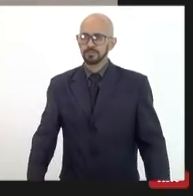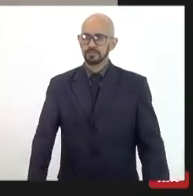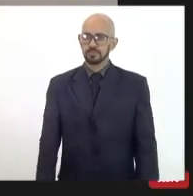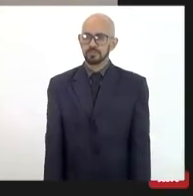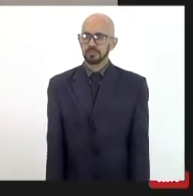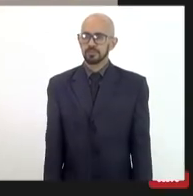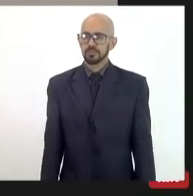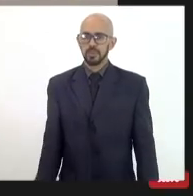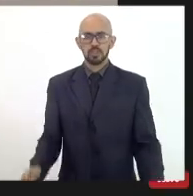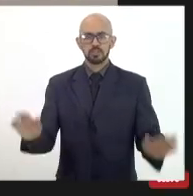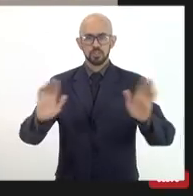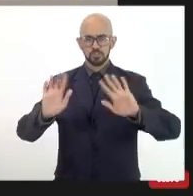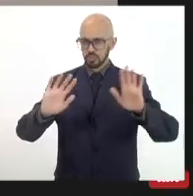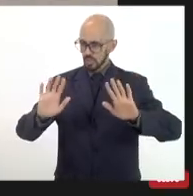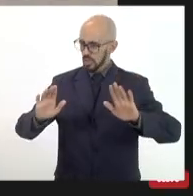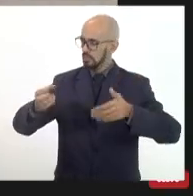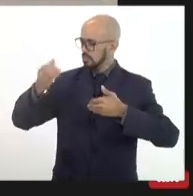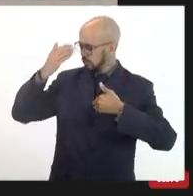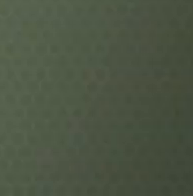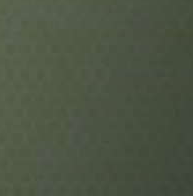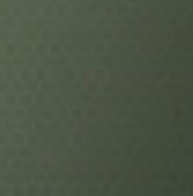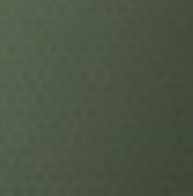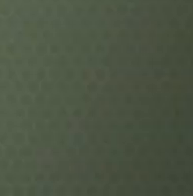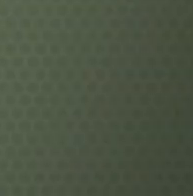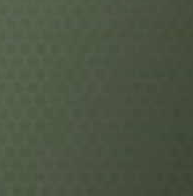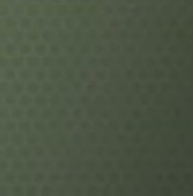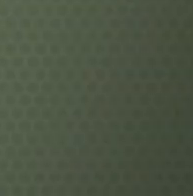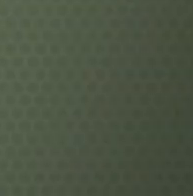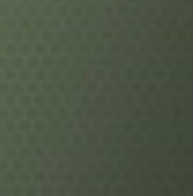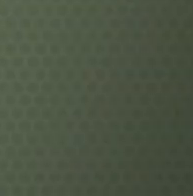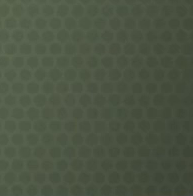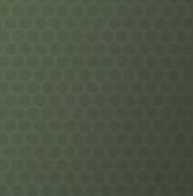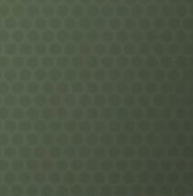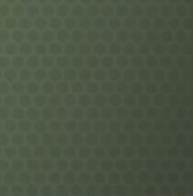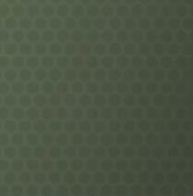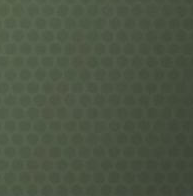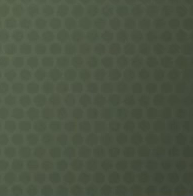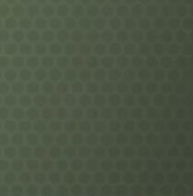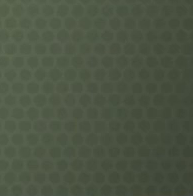abraço André obrigado a todos bom dia pra todos e aí